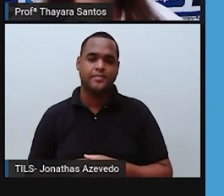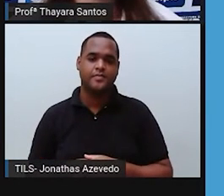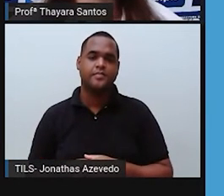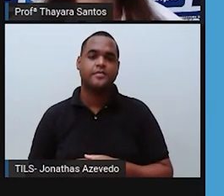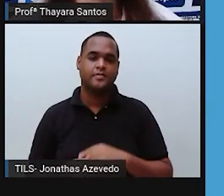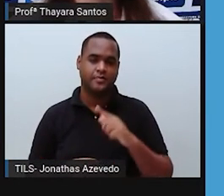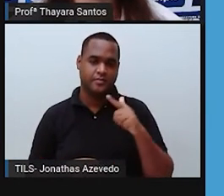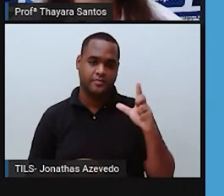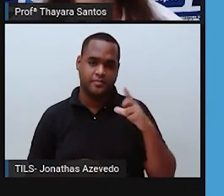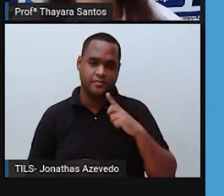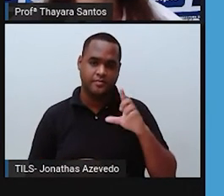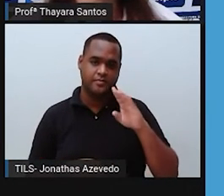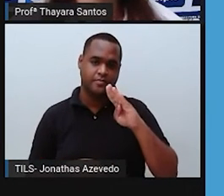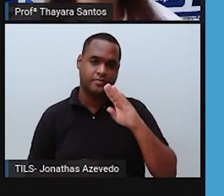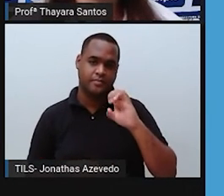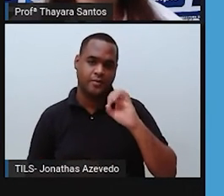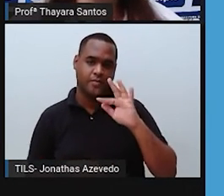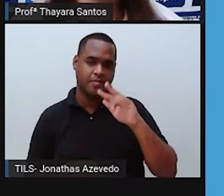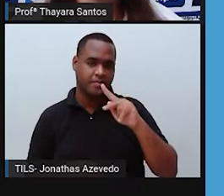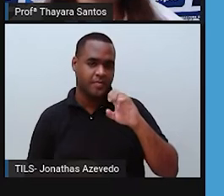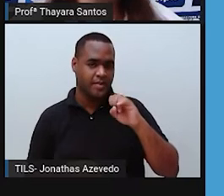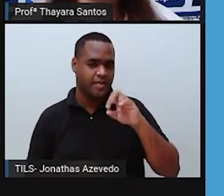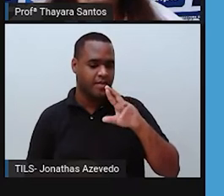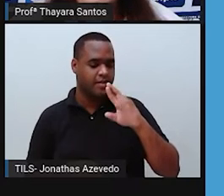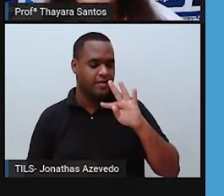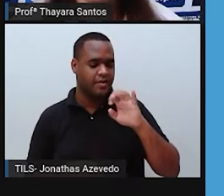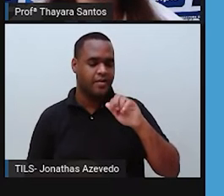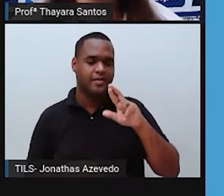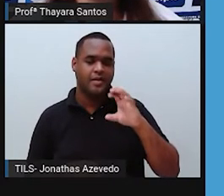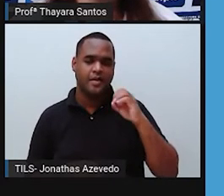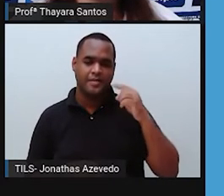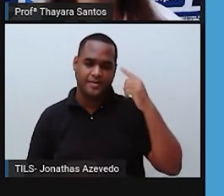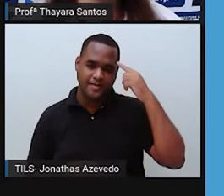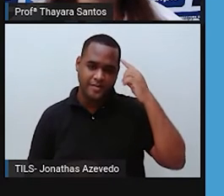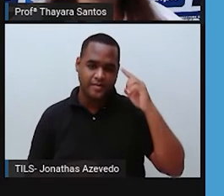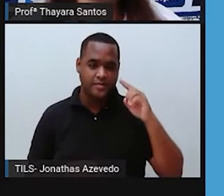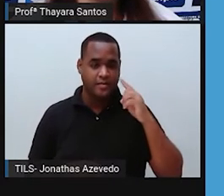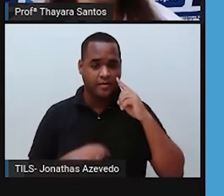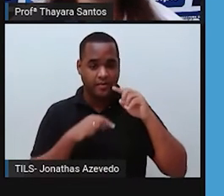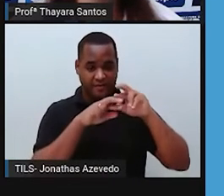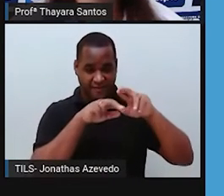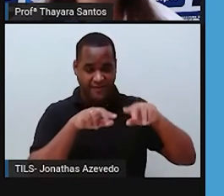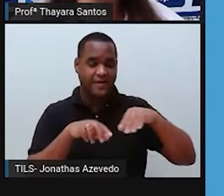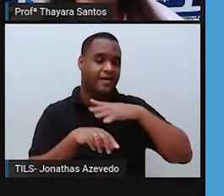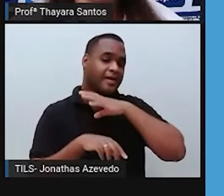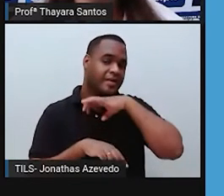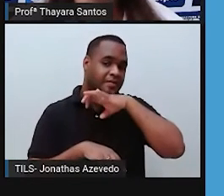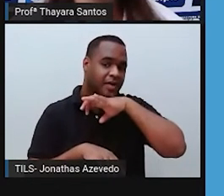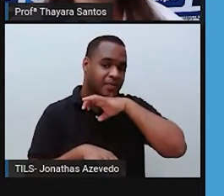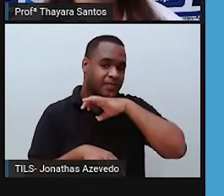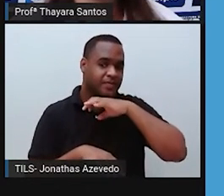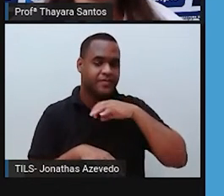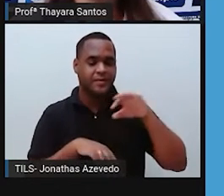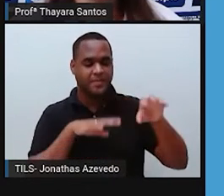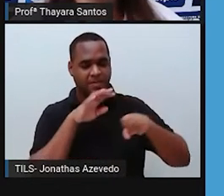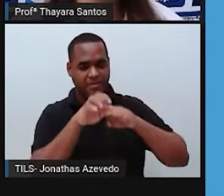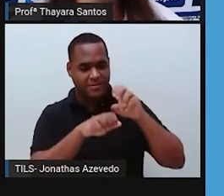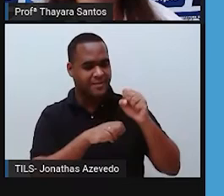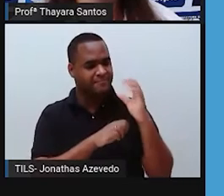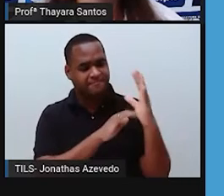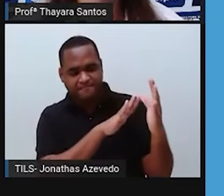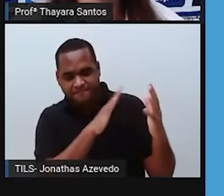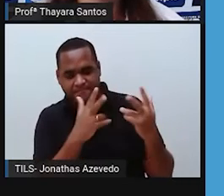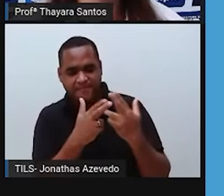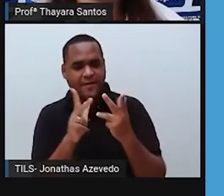vocês foi o que a gente chama de biopirataria. O que é isso? É você pegar recursos, seres vivos da natureza,